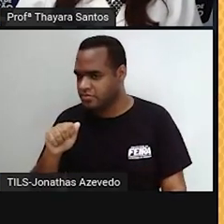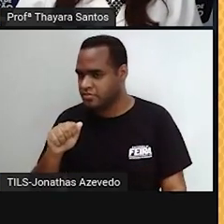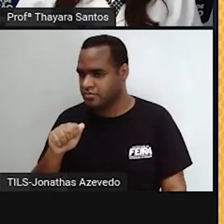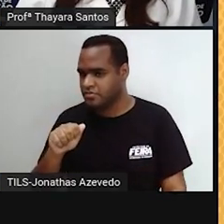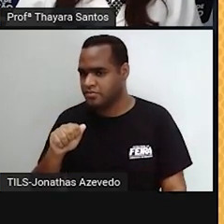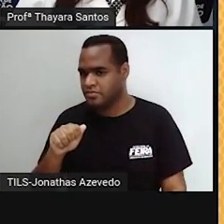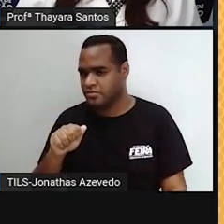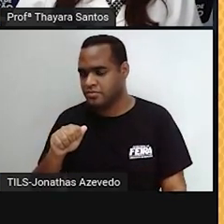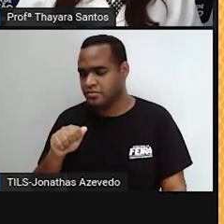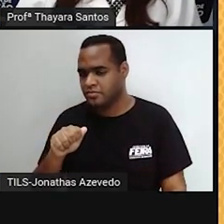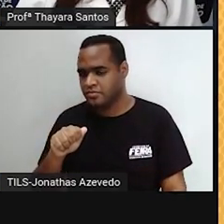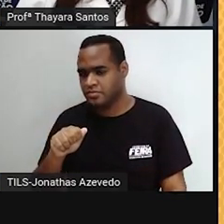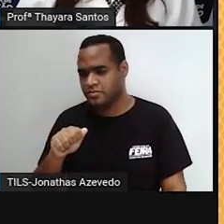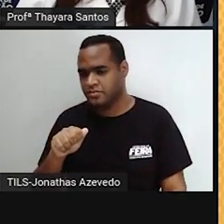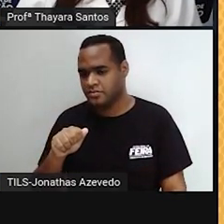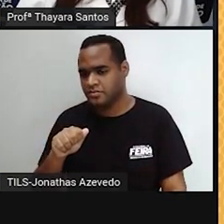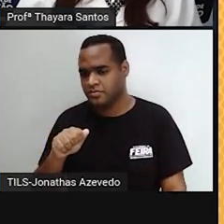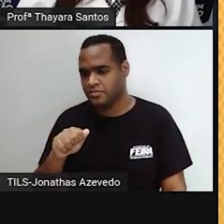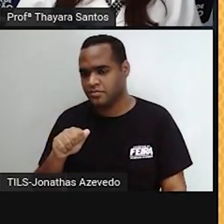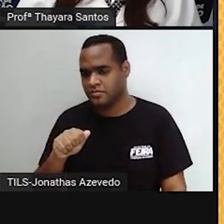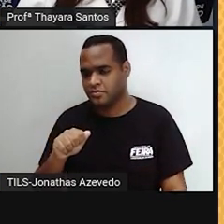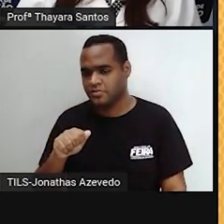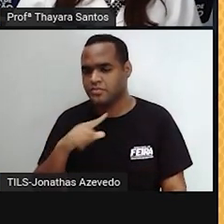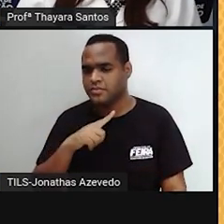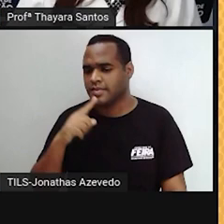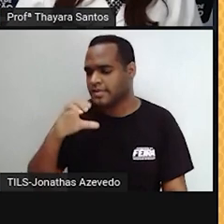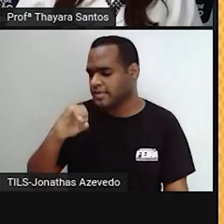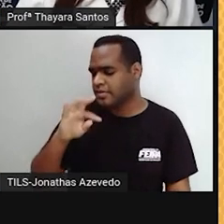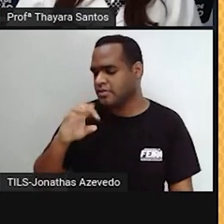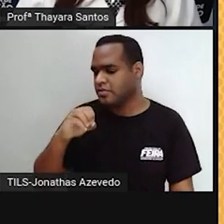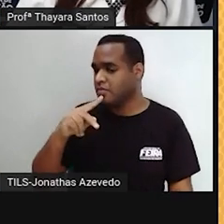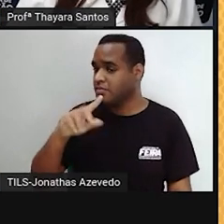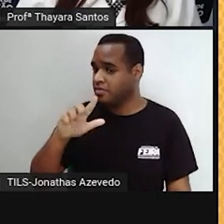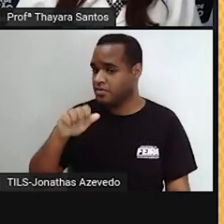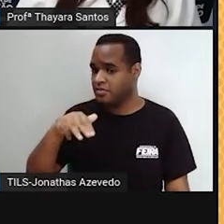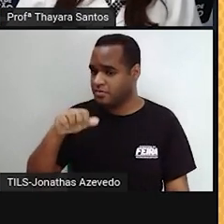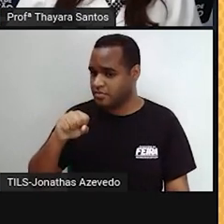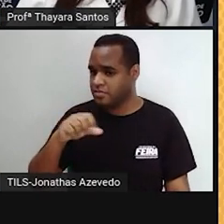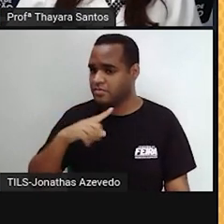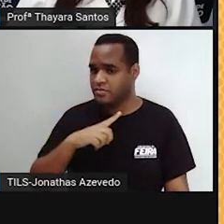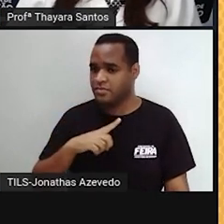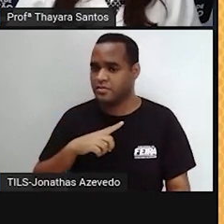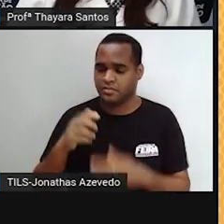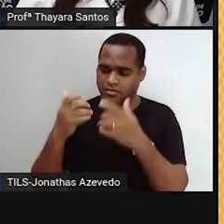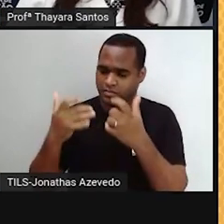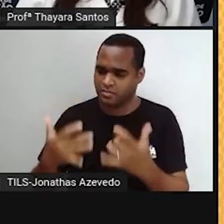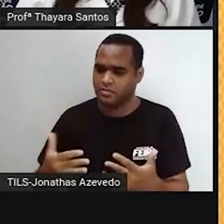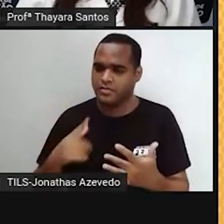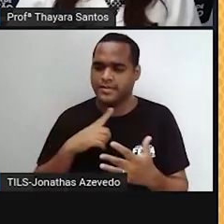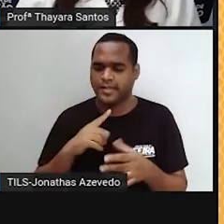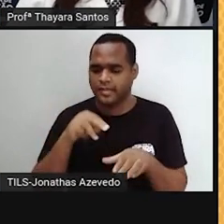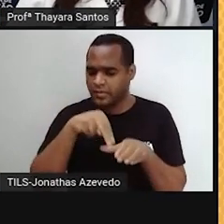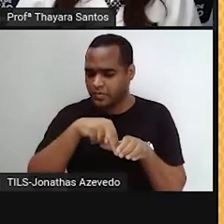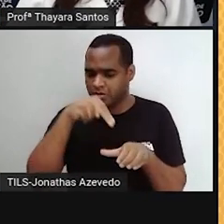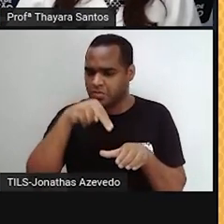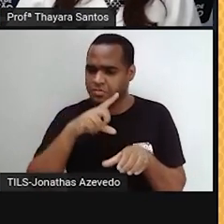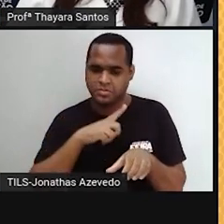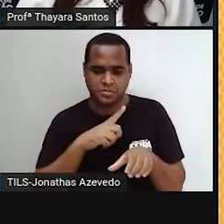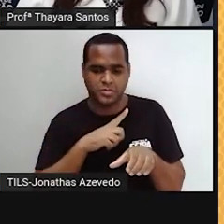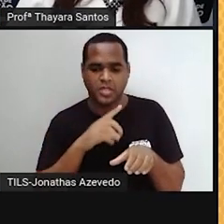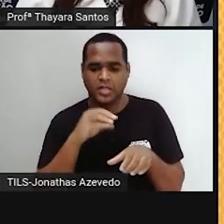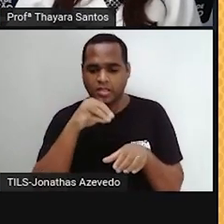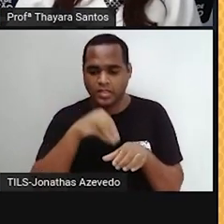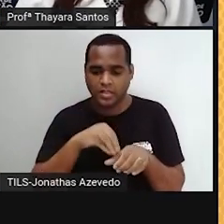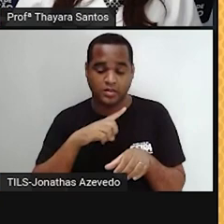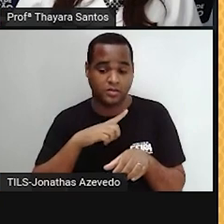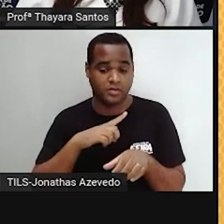o citoplasma que está aqui e aqui o núcleo da célula. Então, o espermatozoide, quando encontrar esse ovócito,